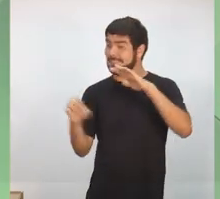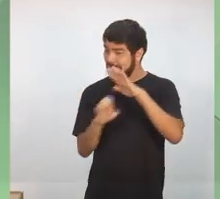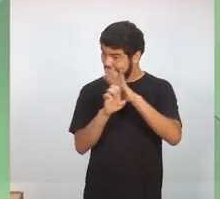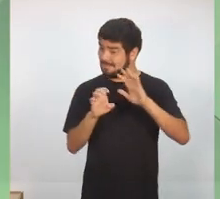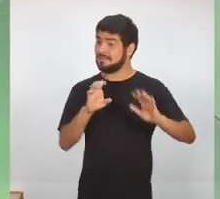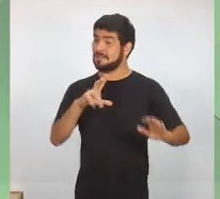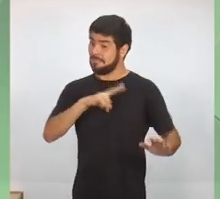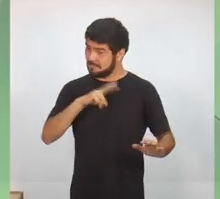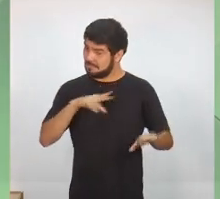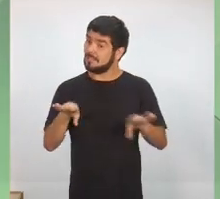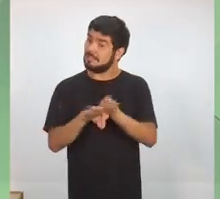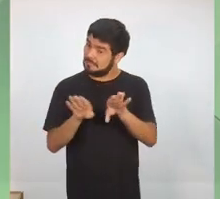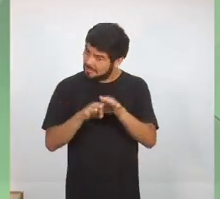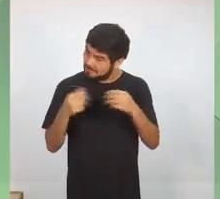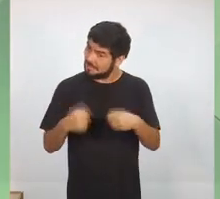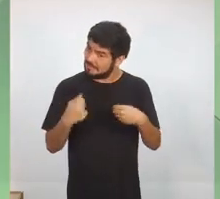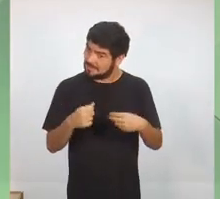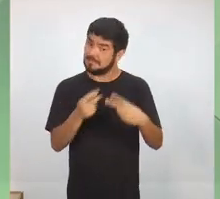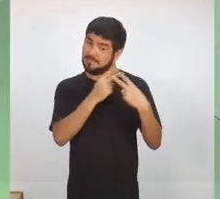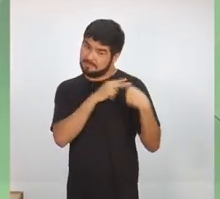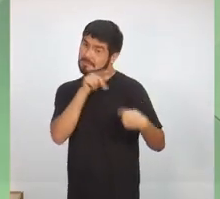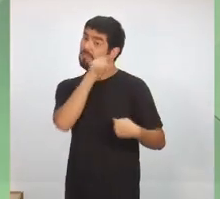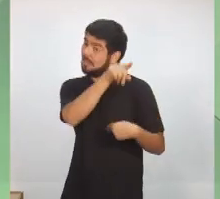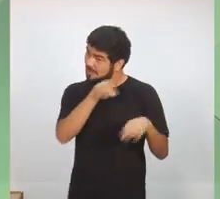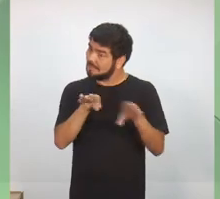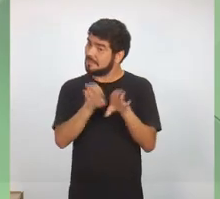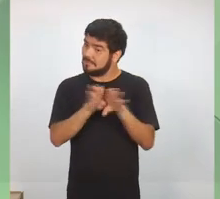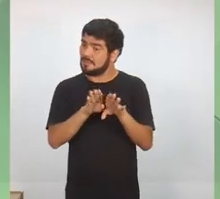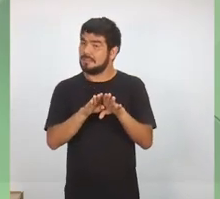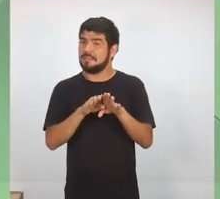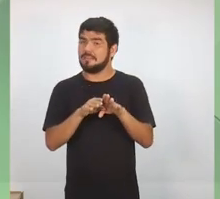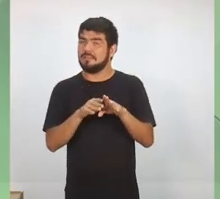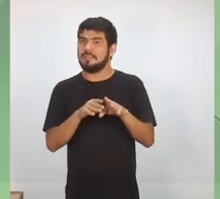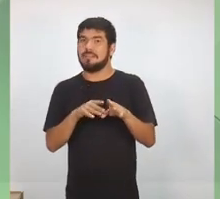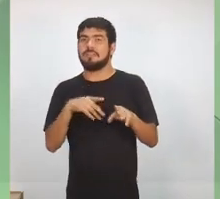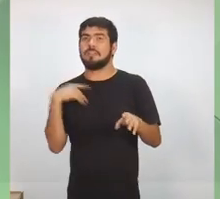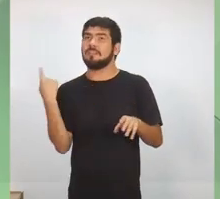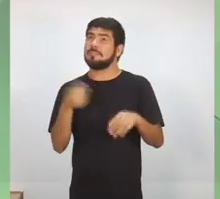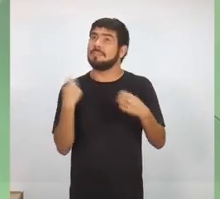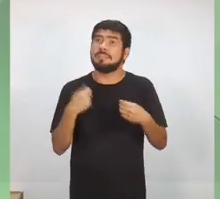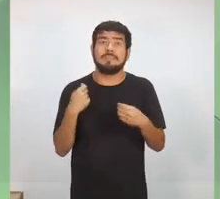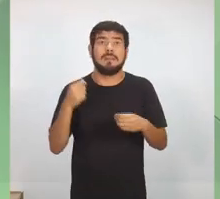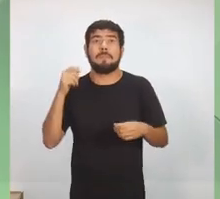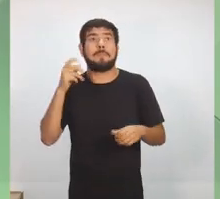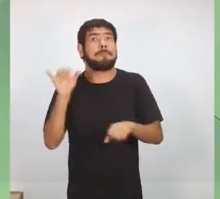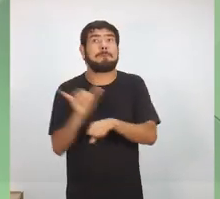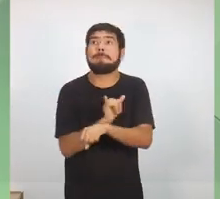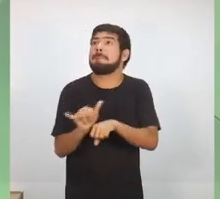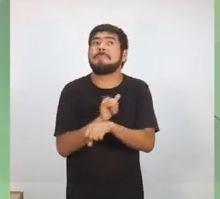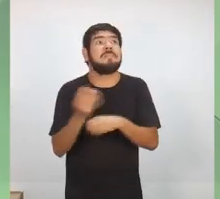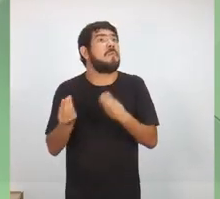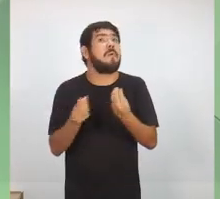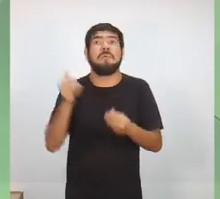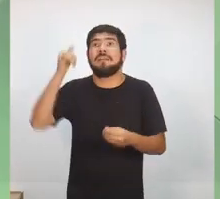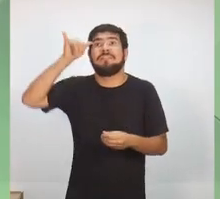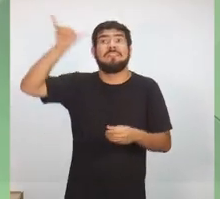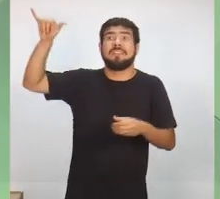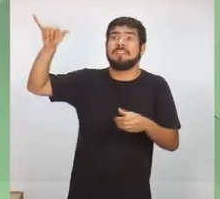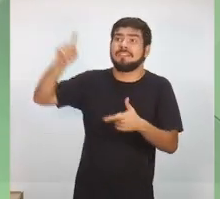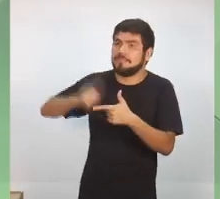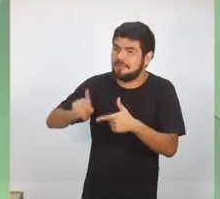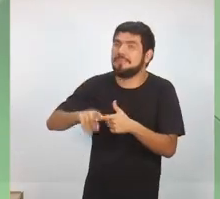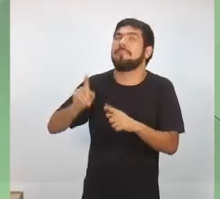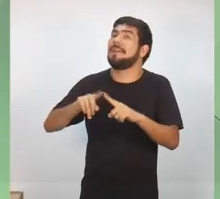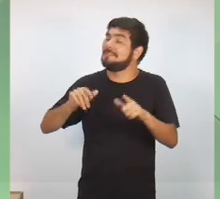coletivo precisam fazer a sua parte. Nós precisamos buscar mecanismos que evitem esse transtorno, mas é preciso